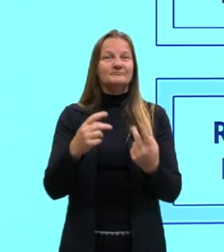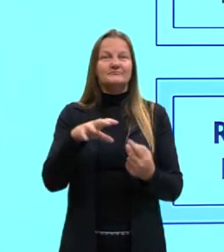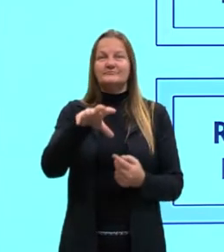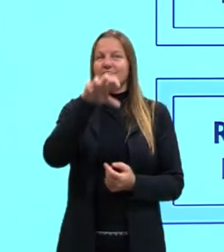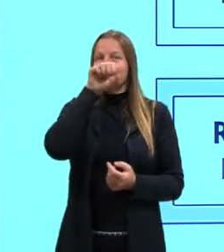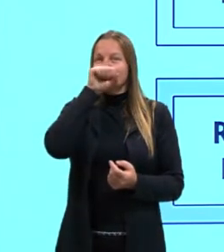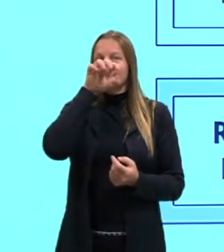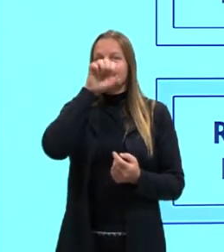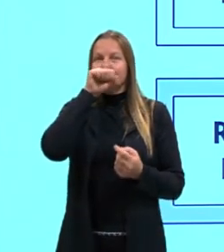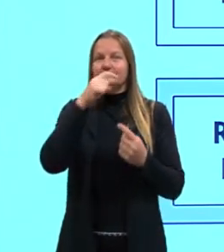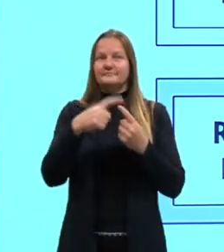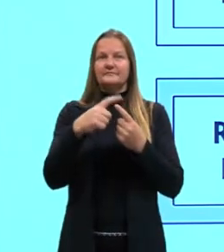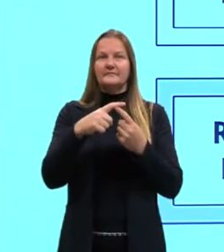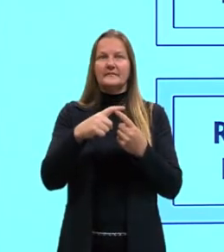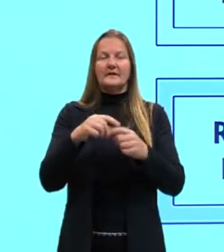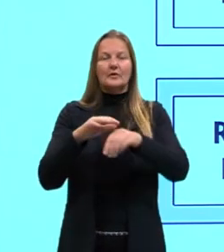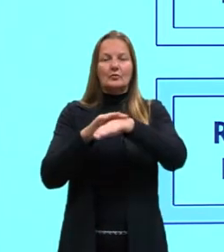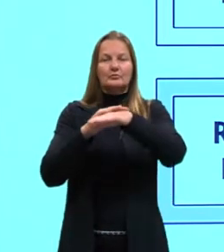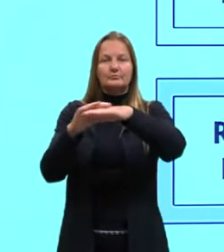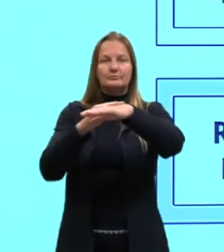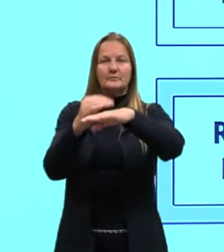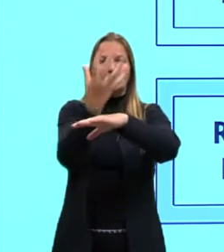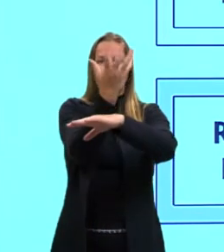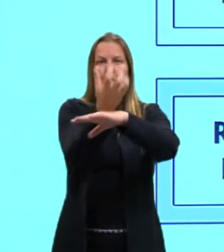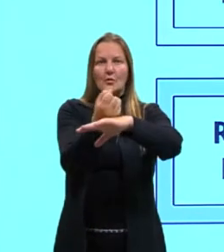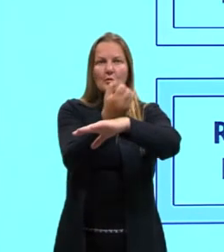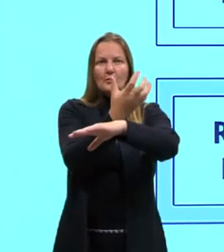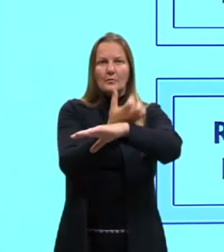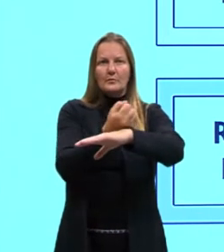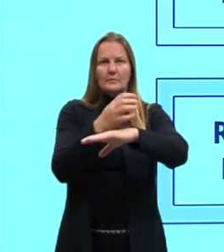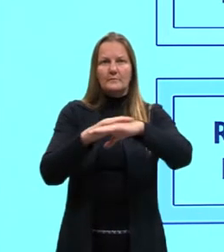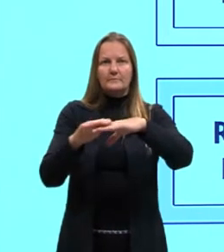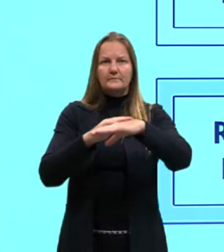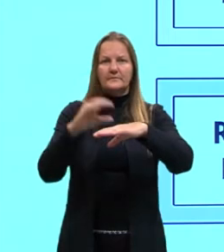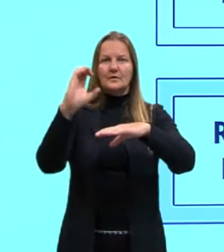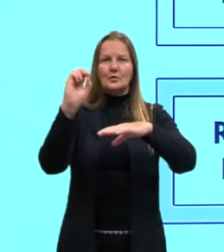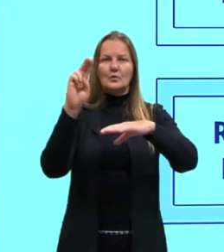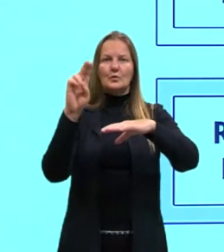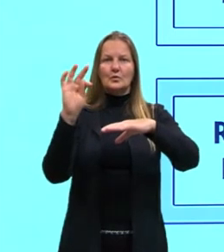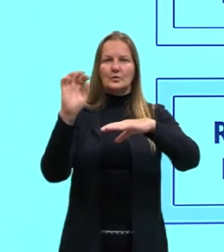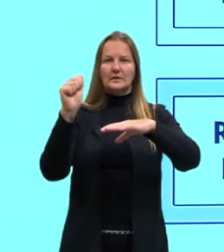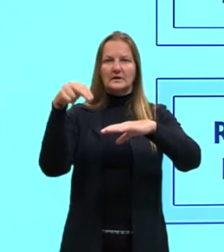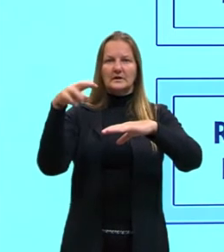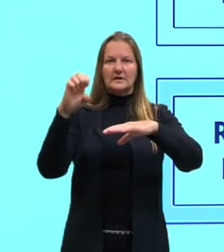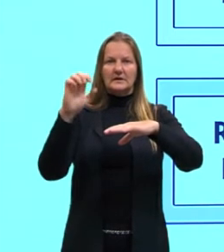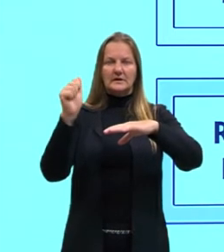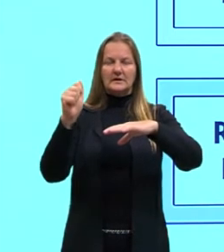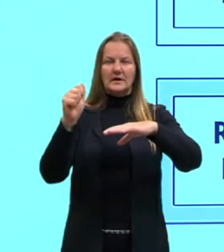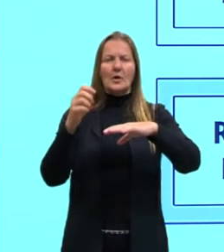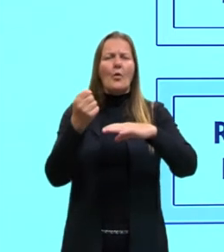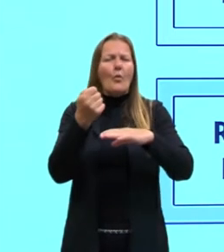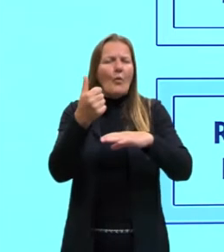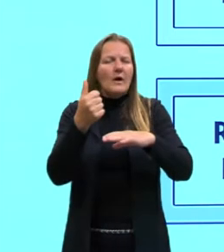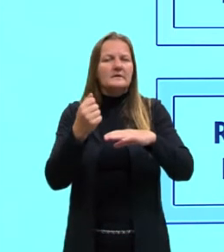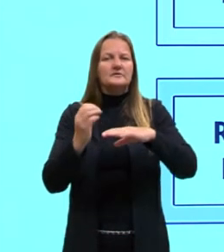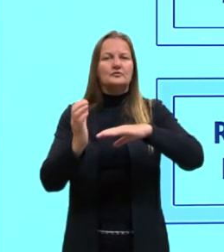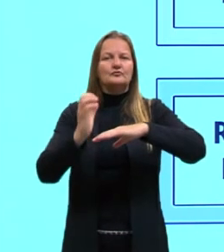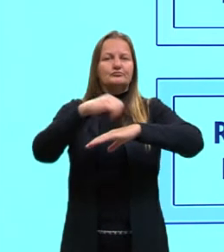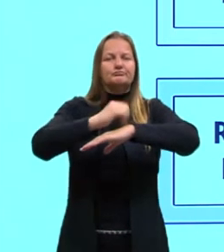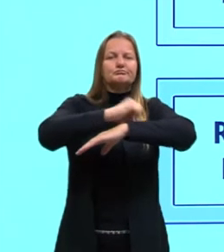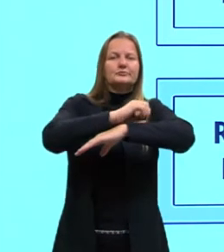A respiração cutânea, né? Através da pele. Geralmente, por animais que possuem a pele úmida, como anfíbios.